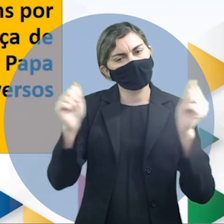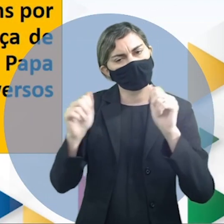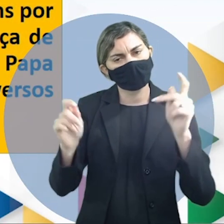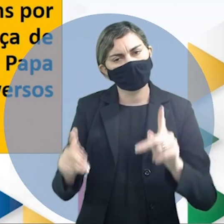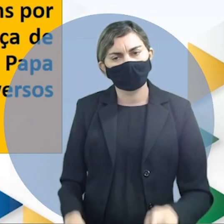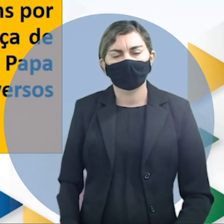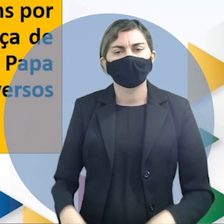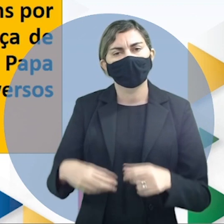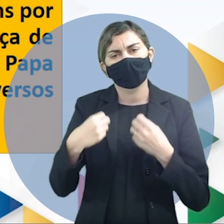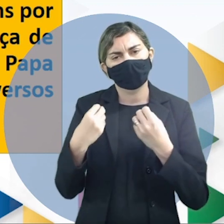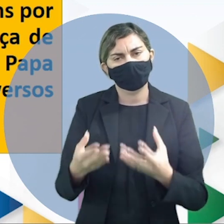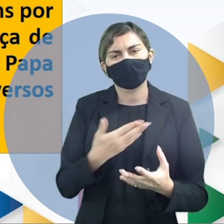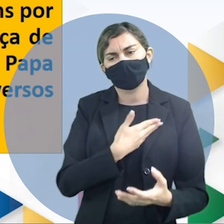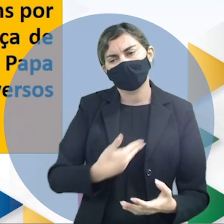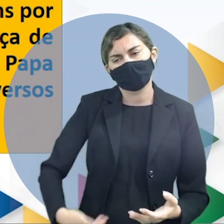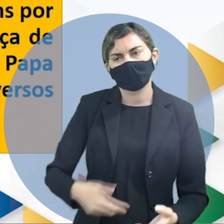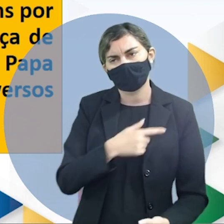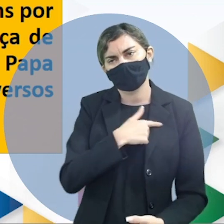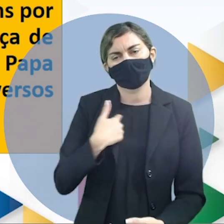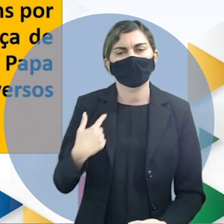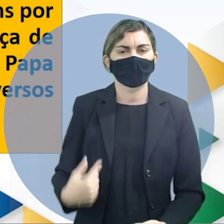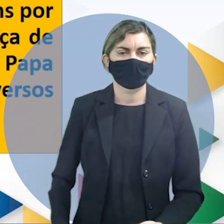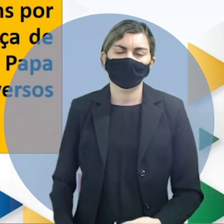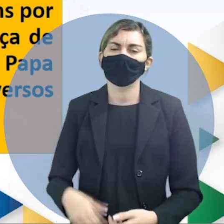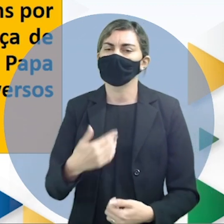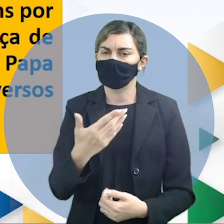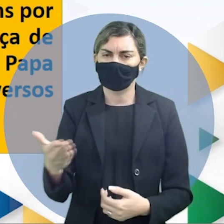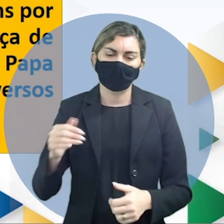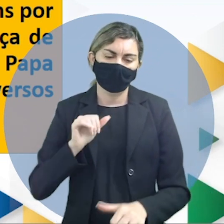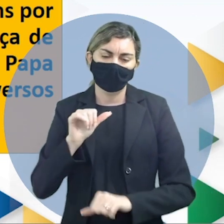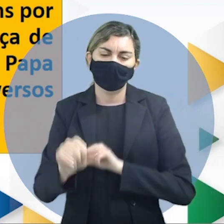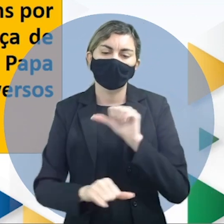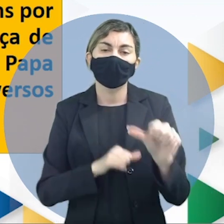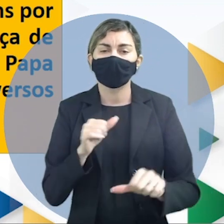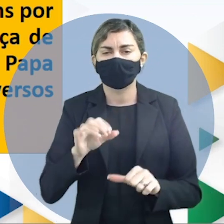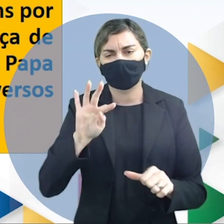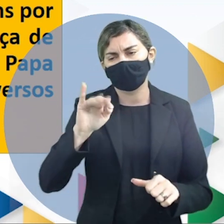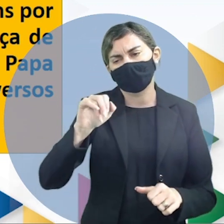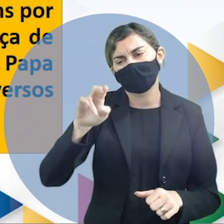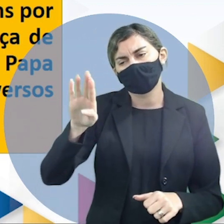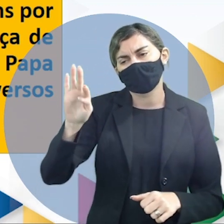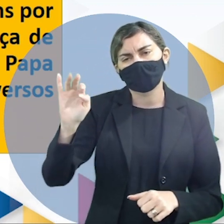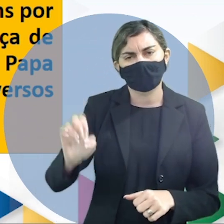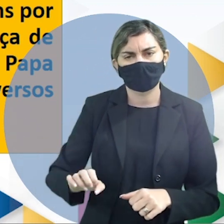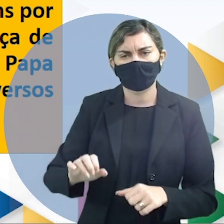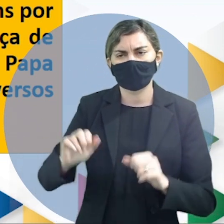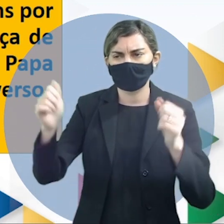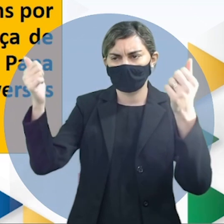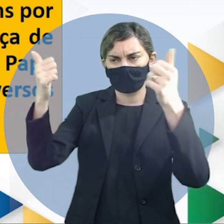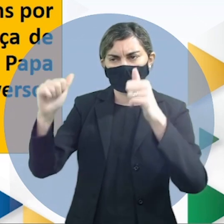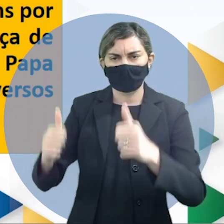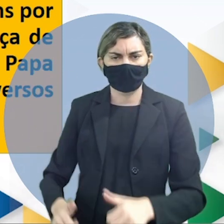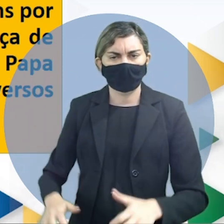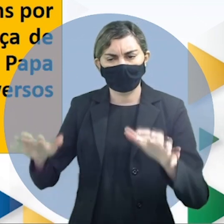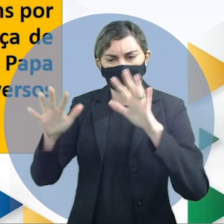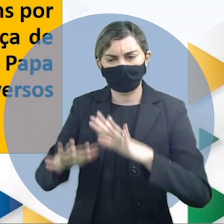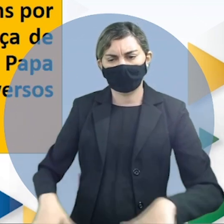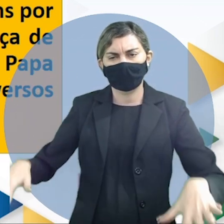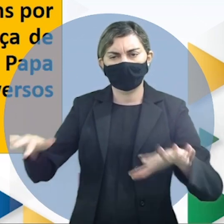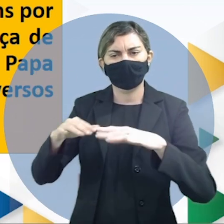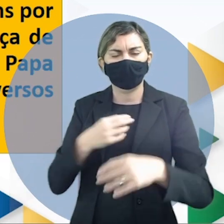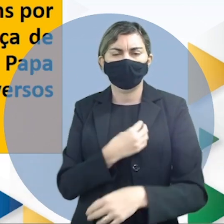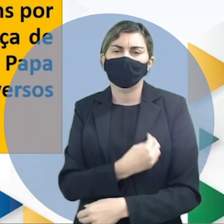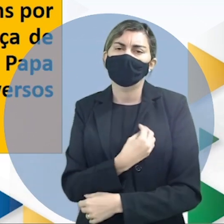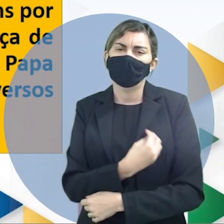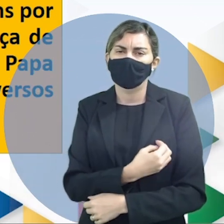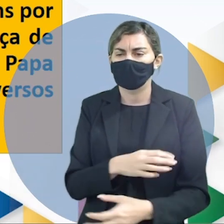foram levadas ao governo chinês entre elas transformar o Tibete em santuário onde todos poderiam